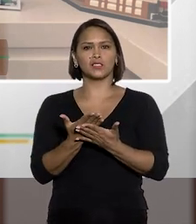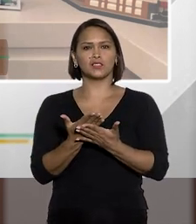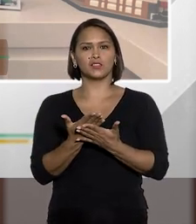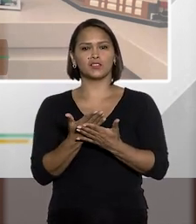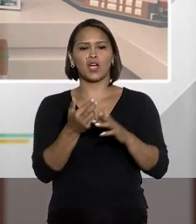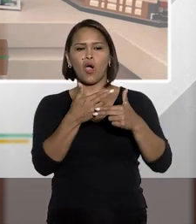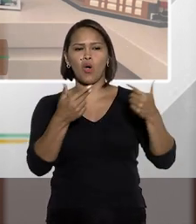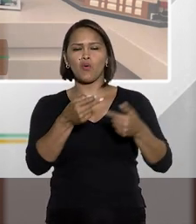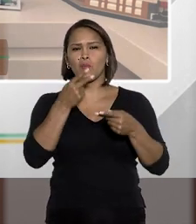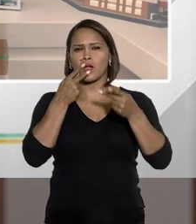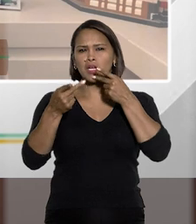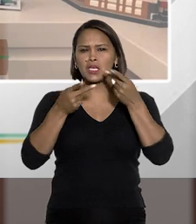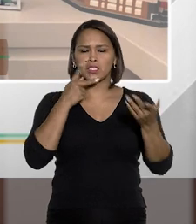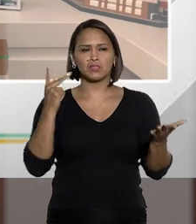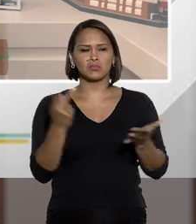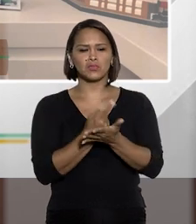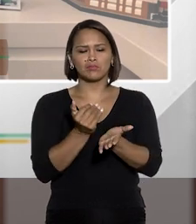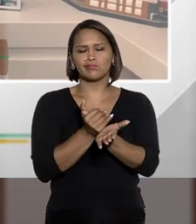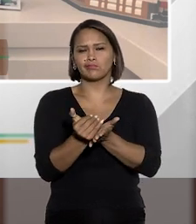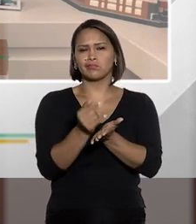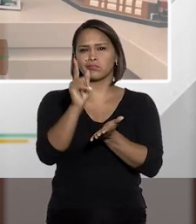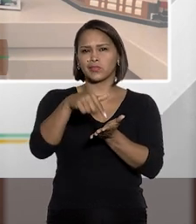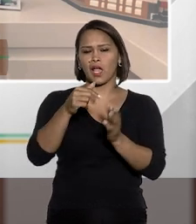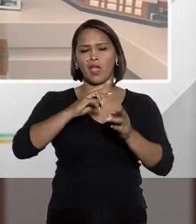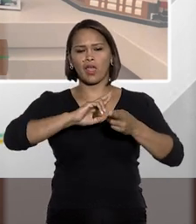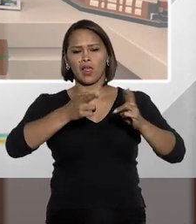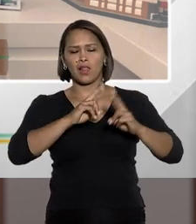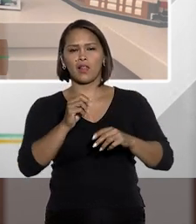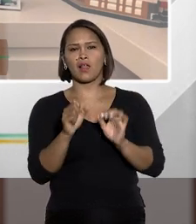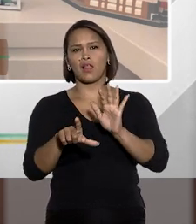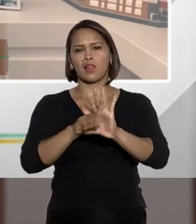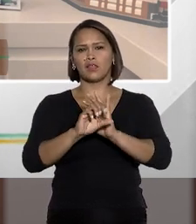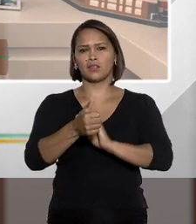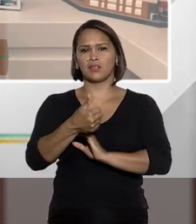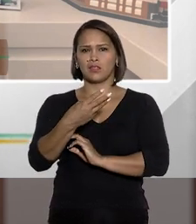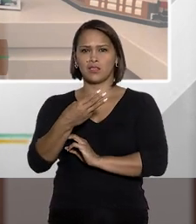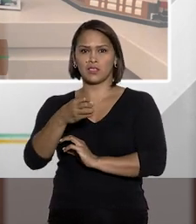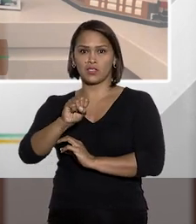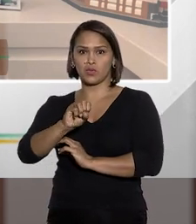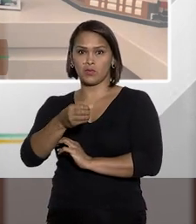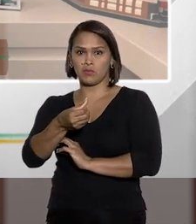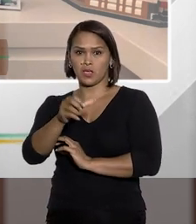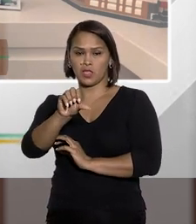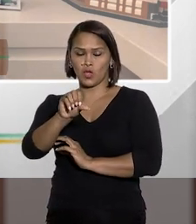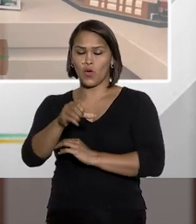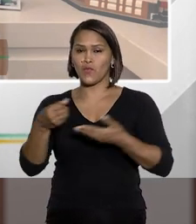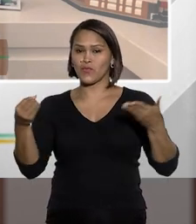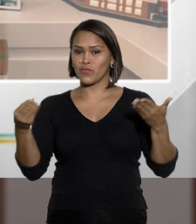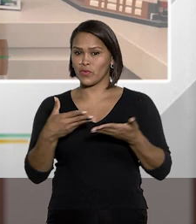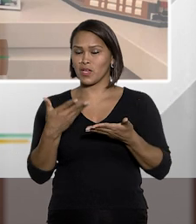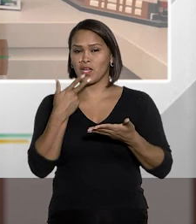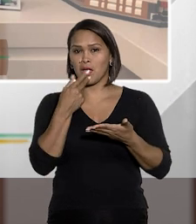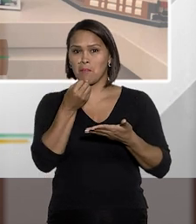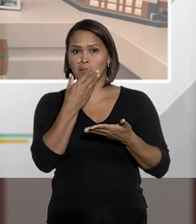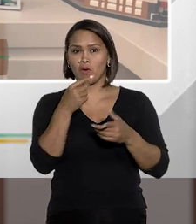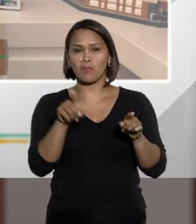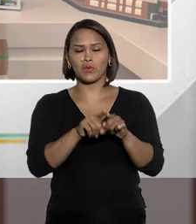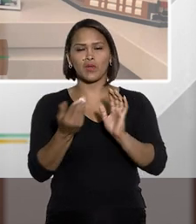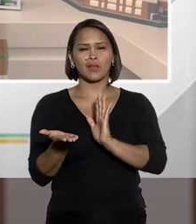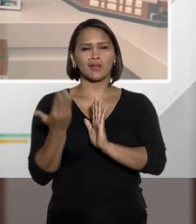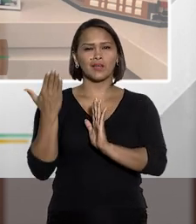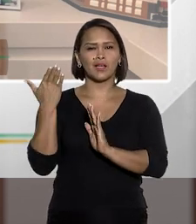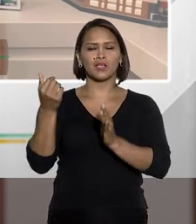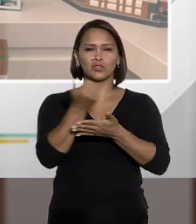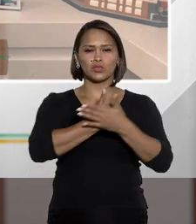acredito que, apesar de alguma crítica inicial em relação à lei 13869, ela vem em boa hora. Porque